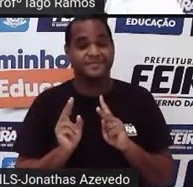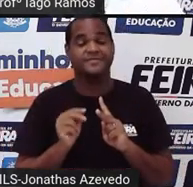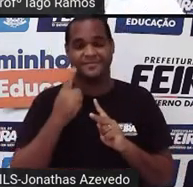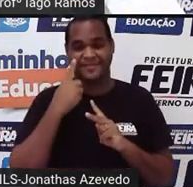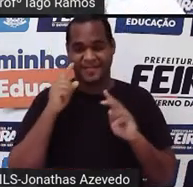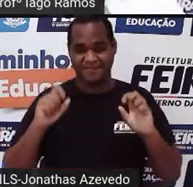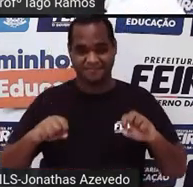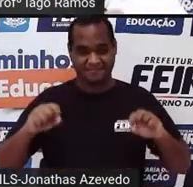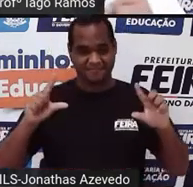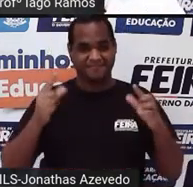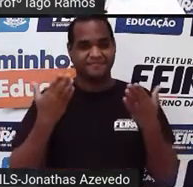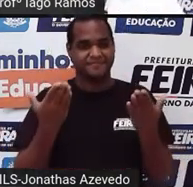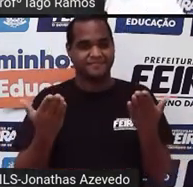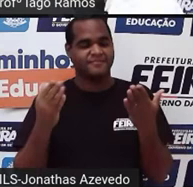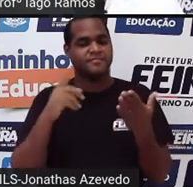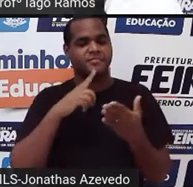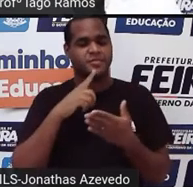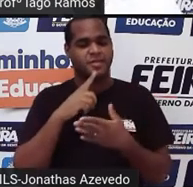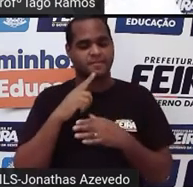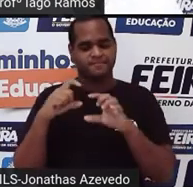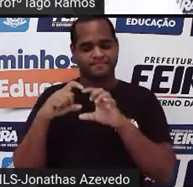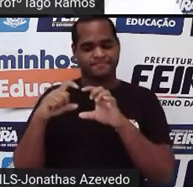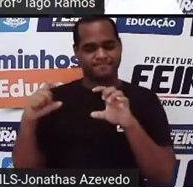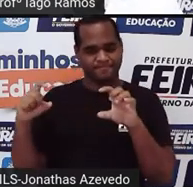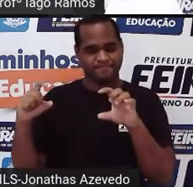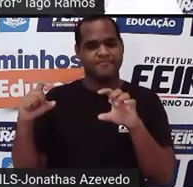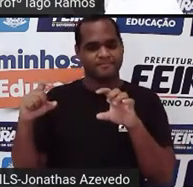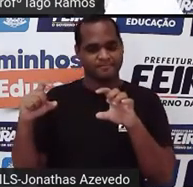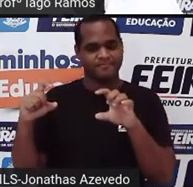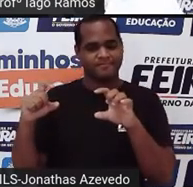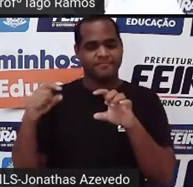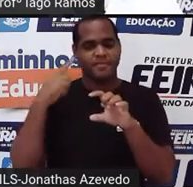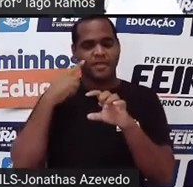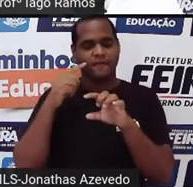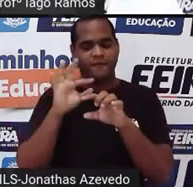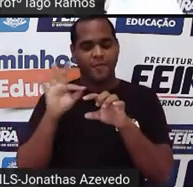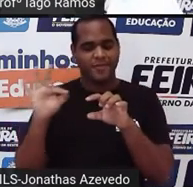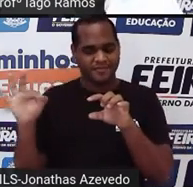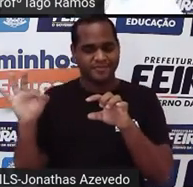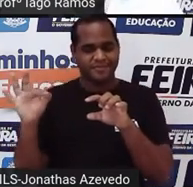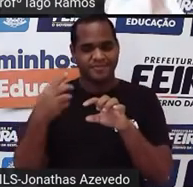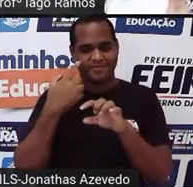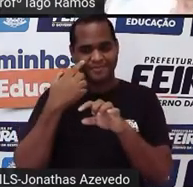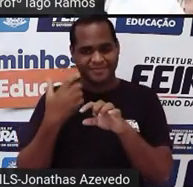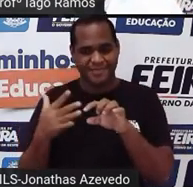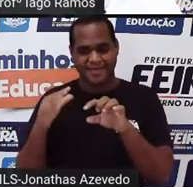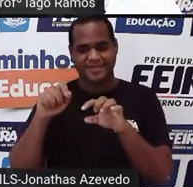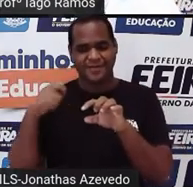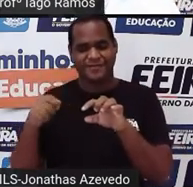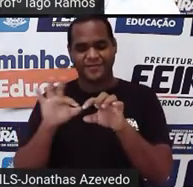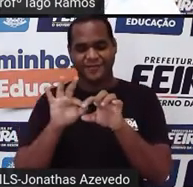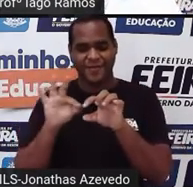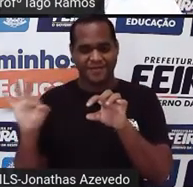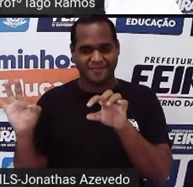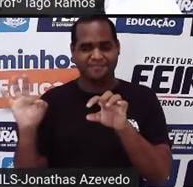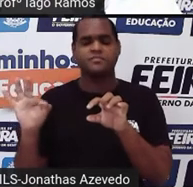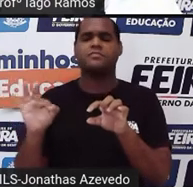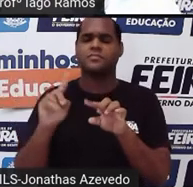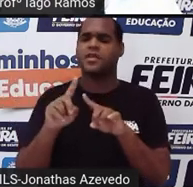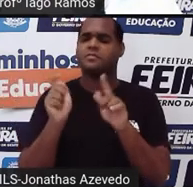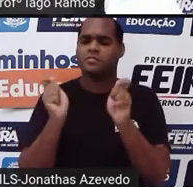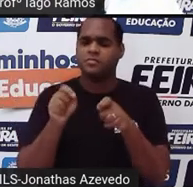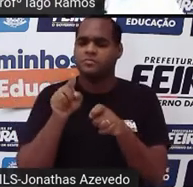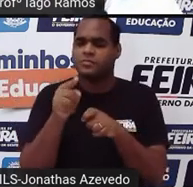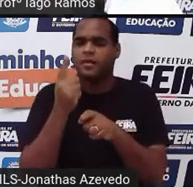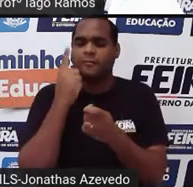tela tem uma expressãozinha que as pessoas gostam de chamar de fórmula, tá bom? E essa